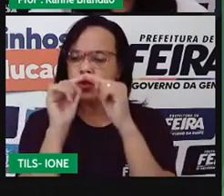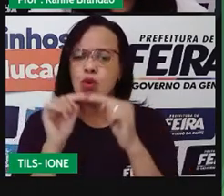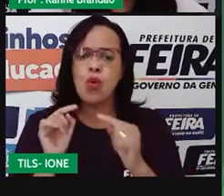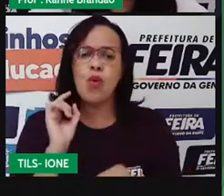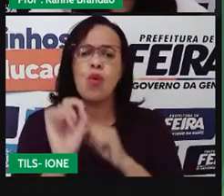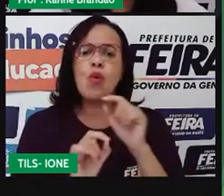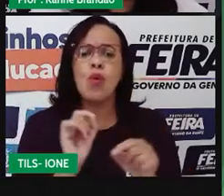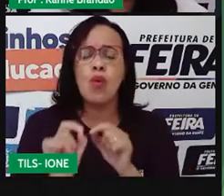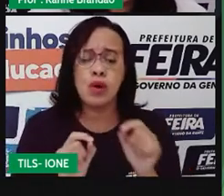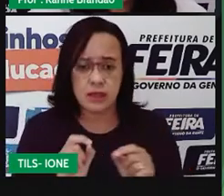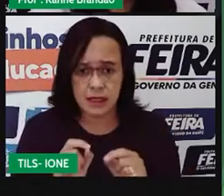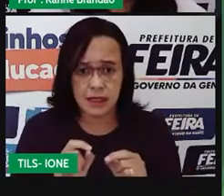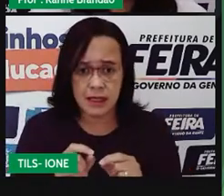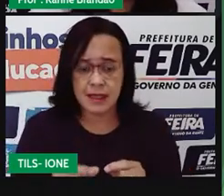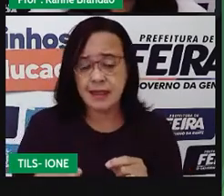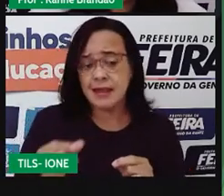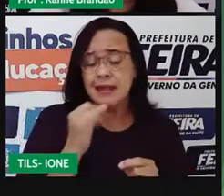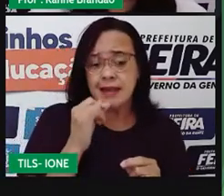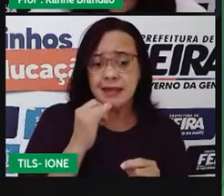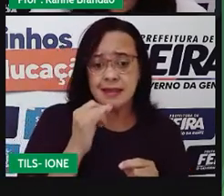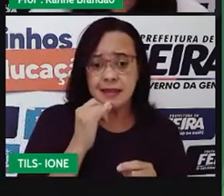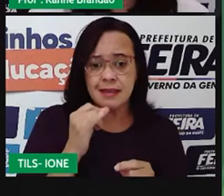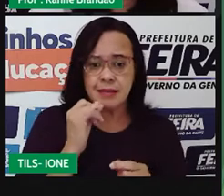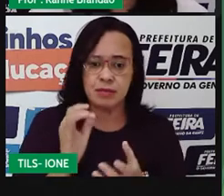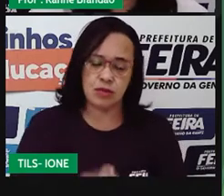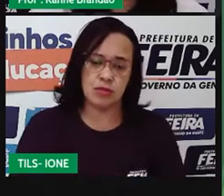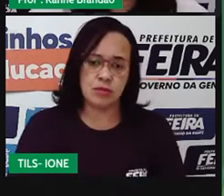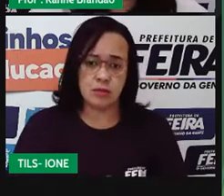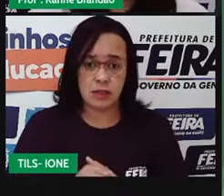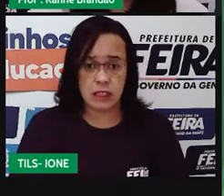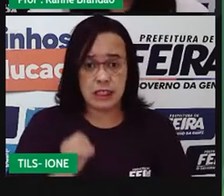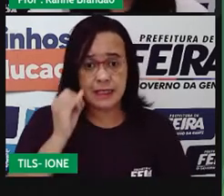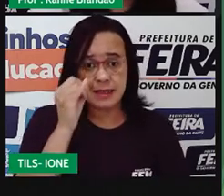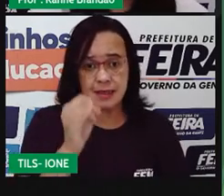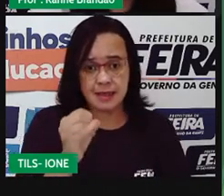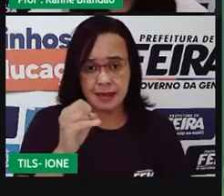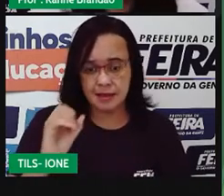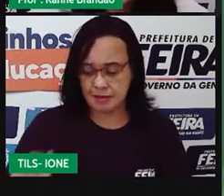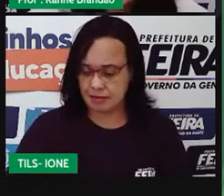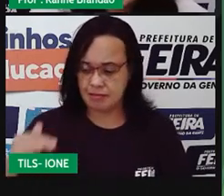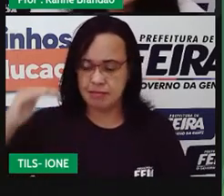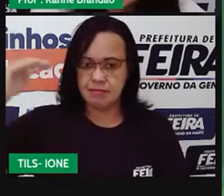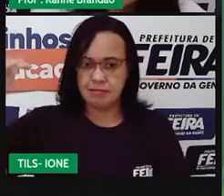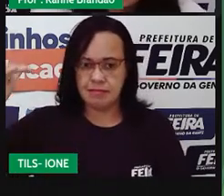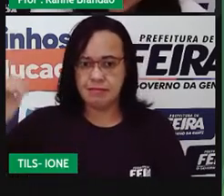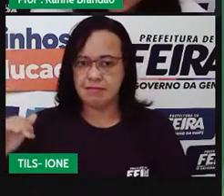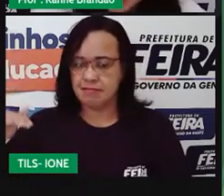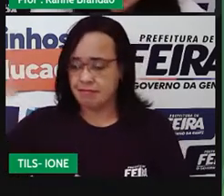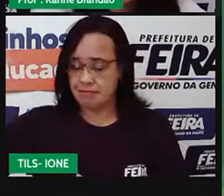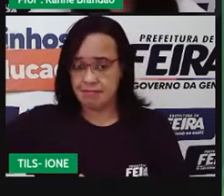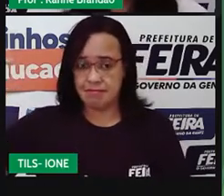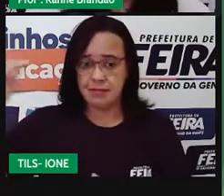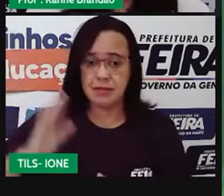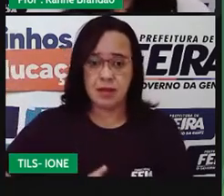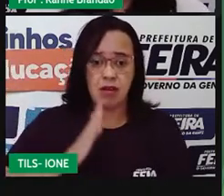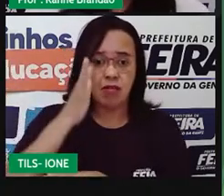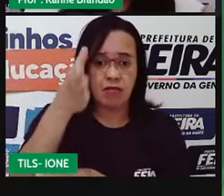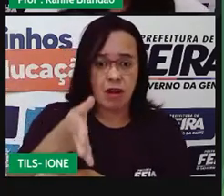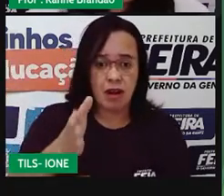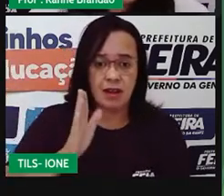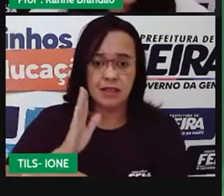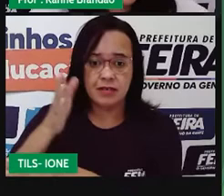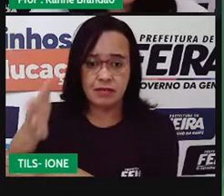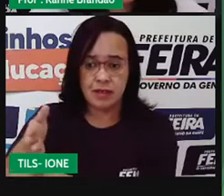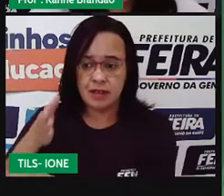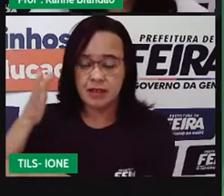gente vai, por exemplo, num parque, ou, então, numa pracinha, certo? Quando a gente